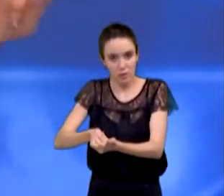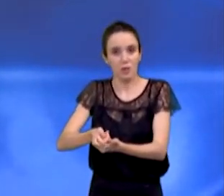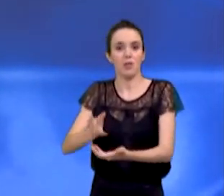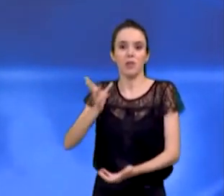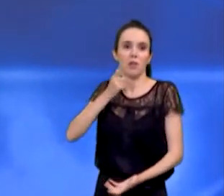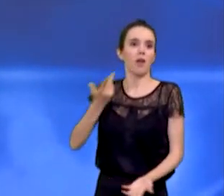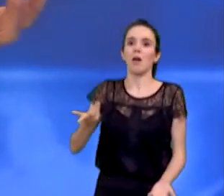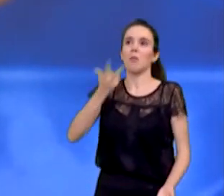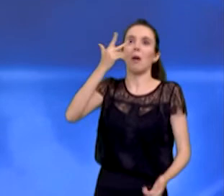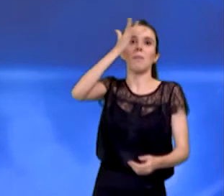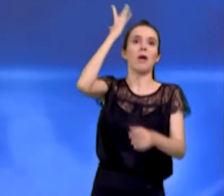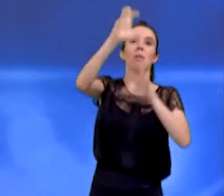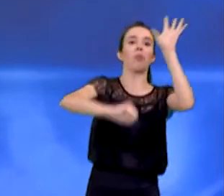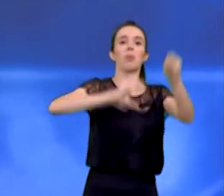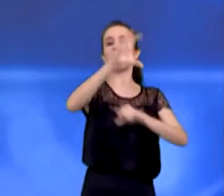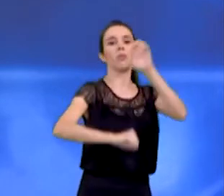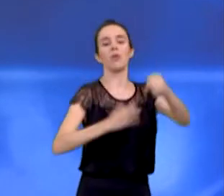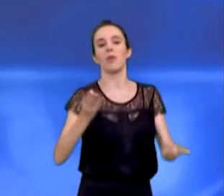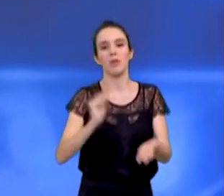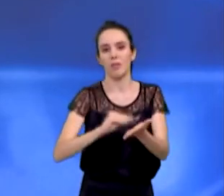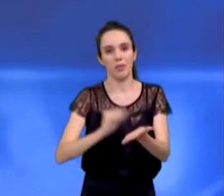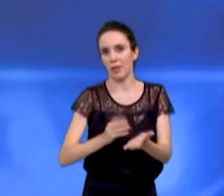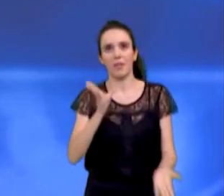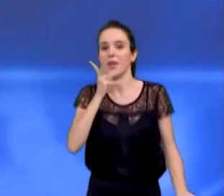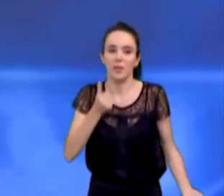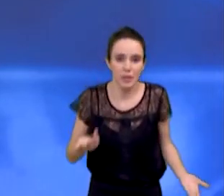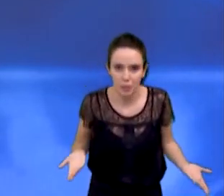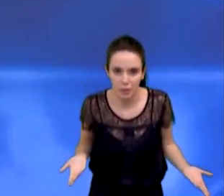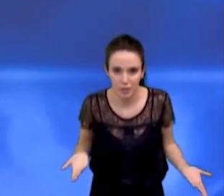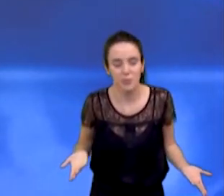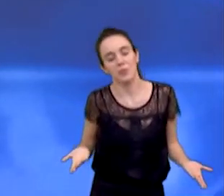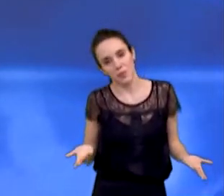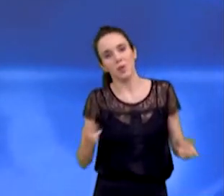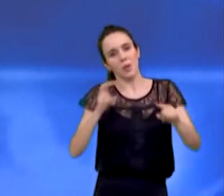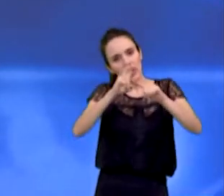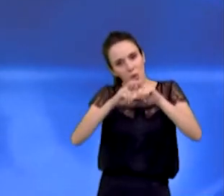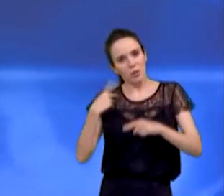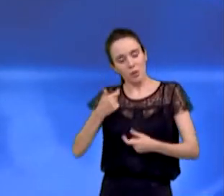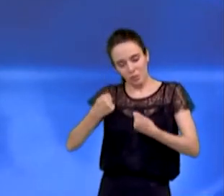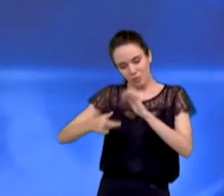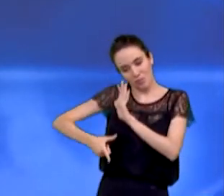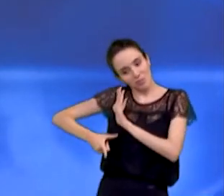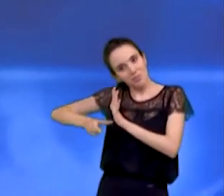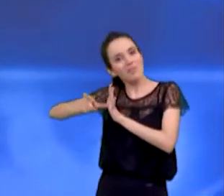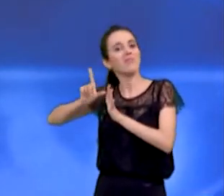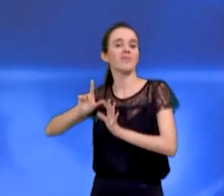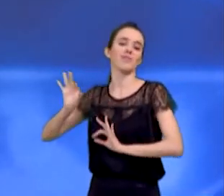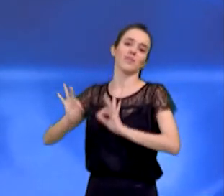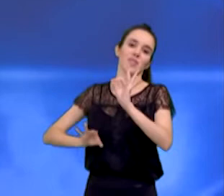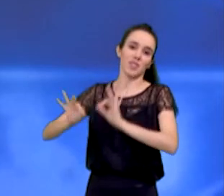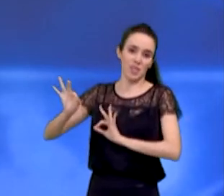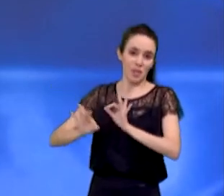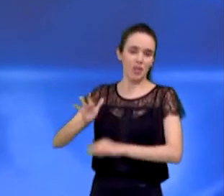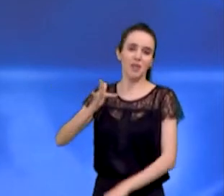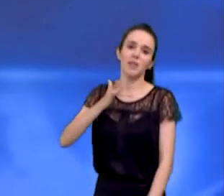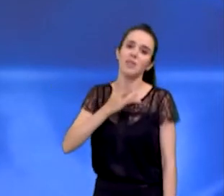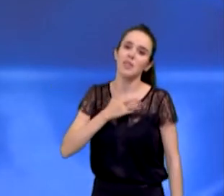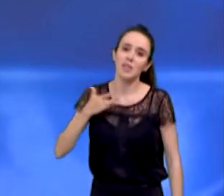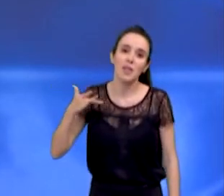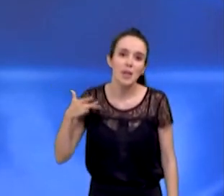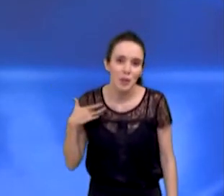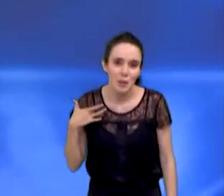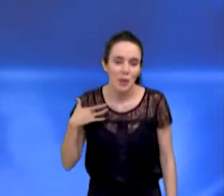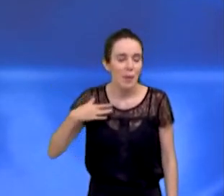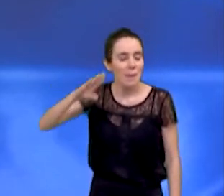longe. Entendeu? Quer dizer, demorar mais tempo. Então, nós temos que tomar providências e vou fazer isso. Por quê? Porque a saúde é um